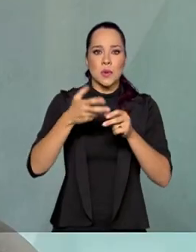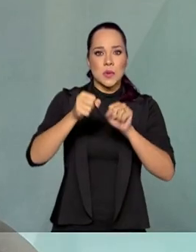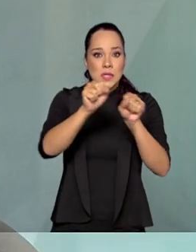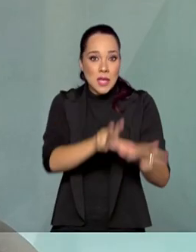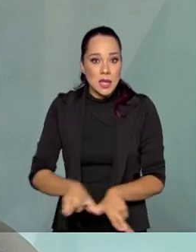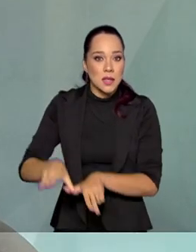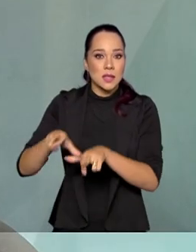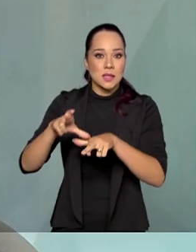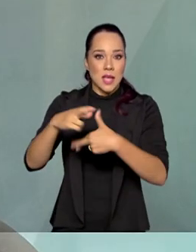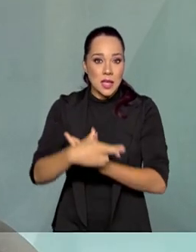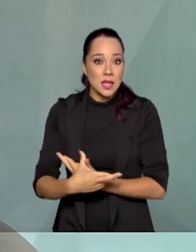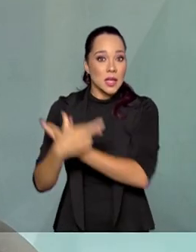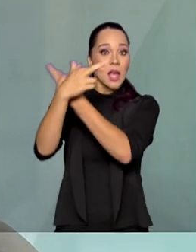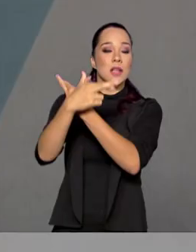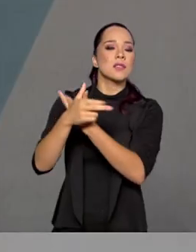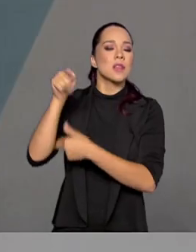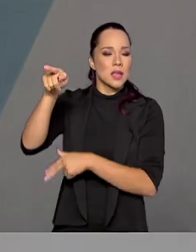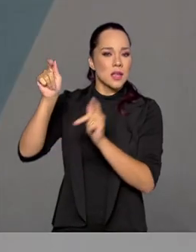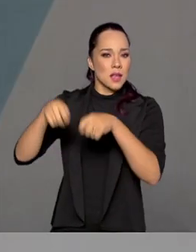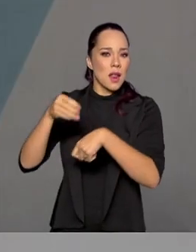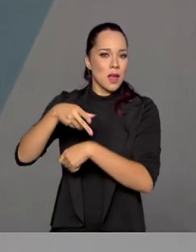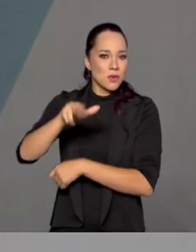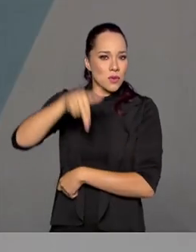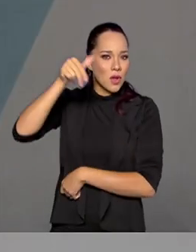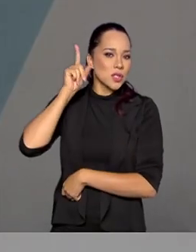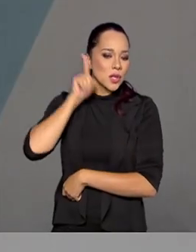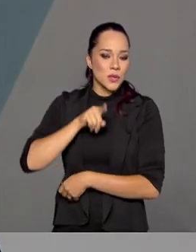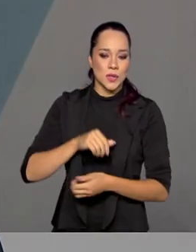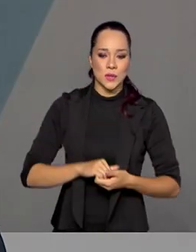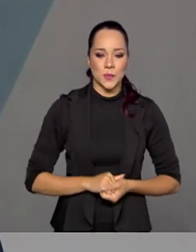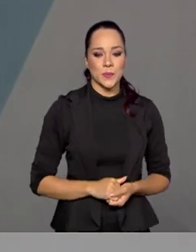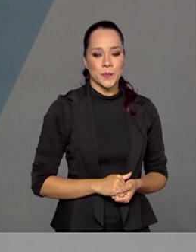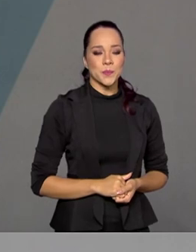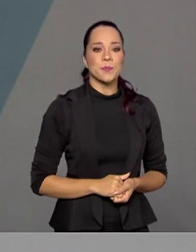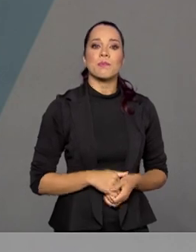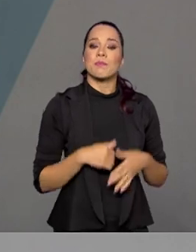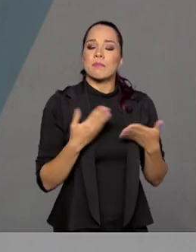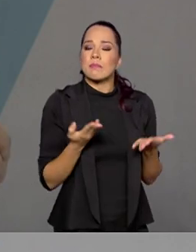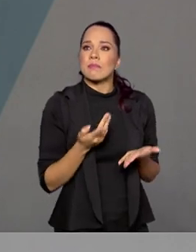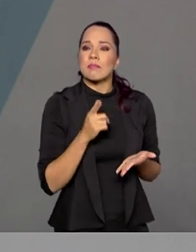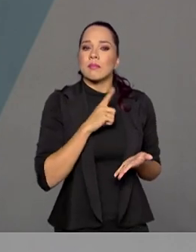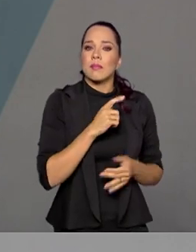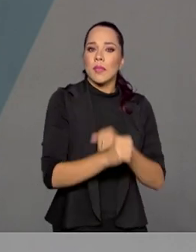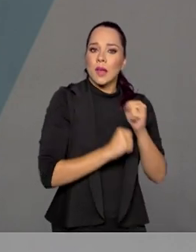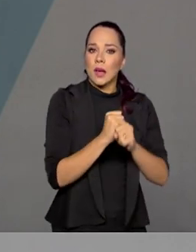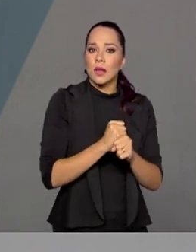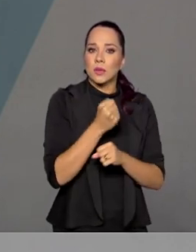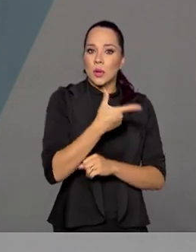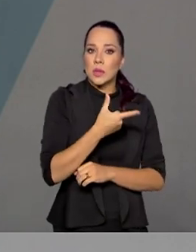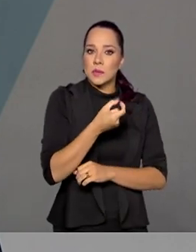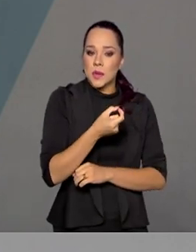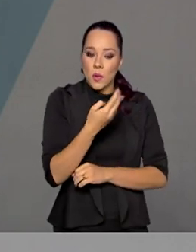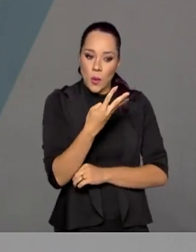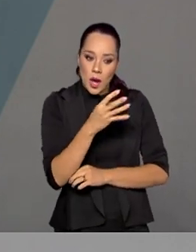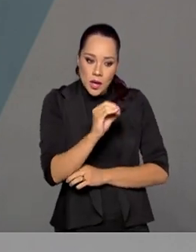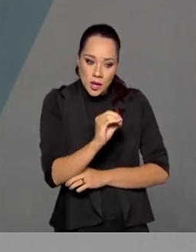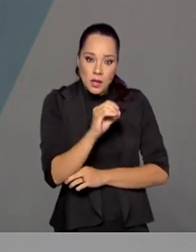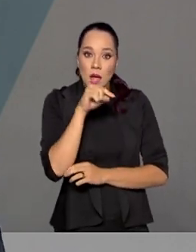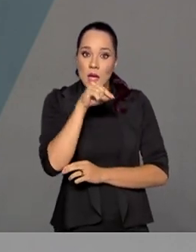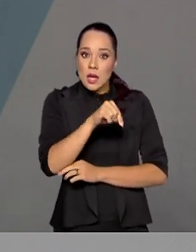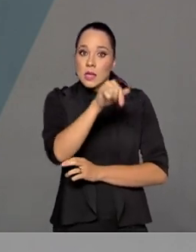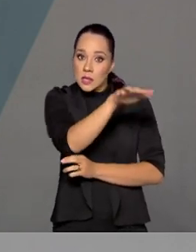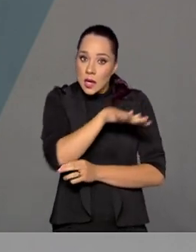que tenham componentes norte-americanos. E a previsão é que em 2040, esse mercado,